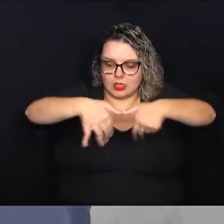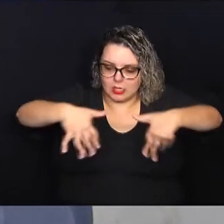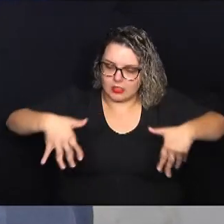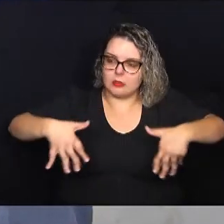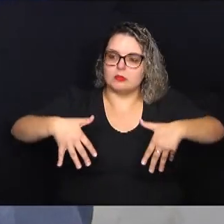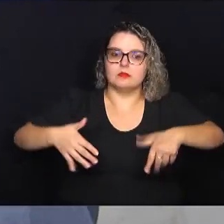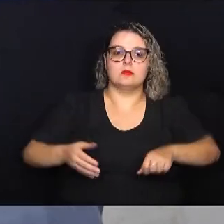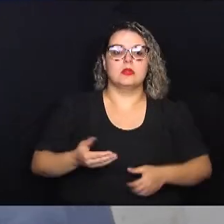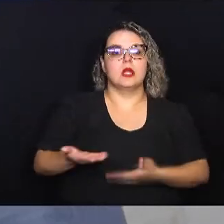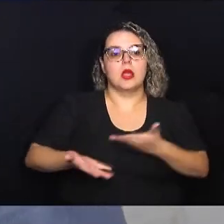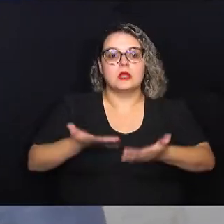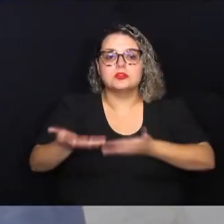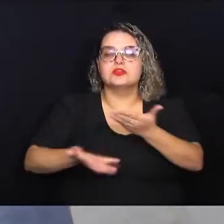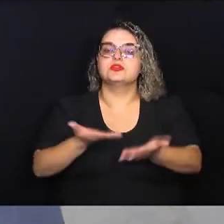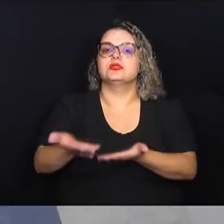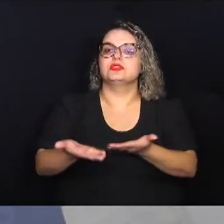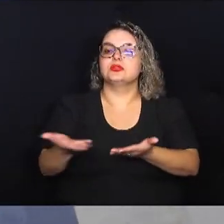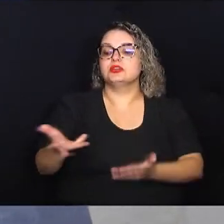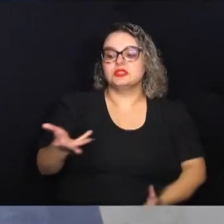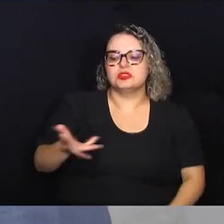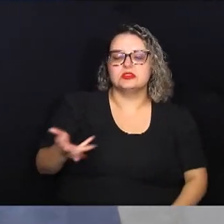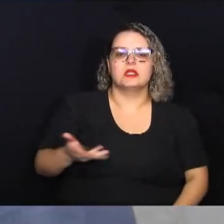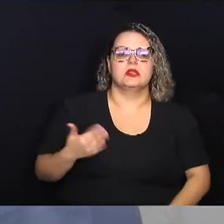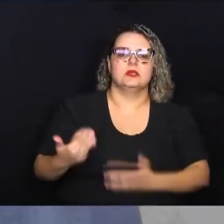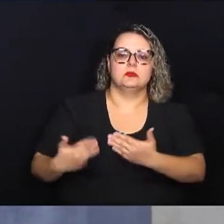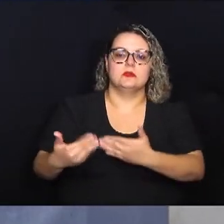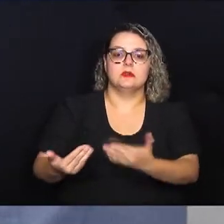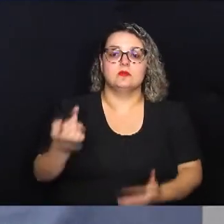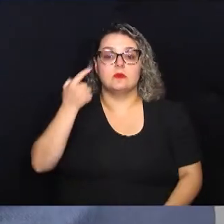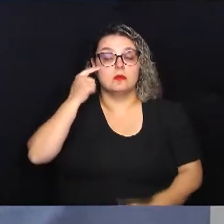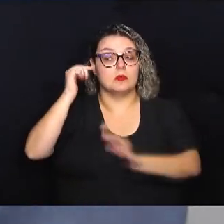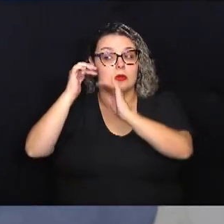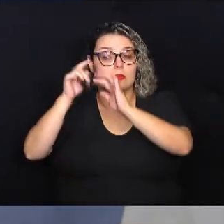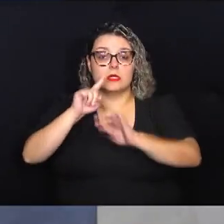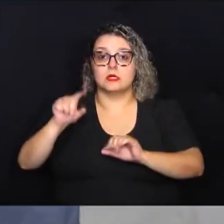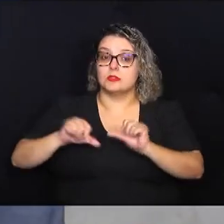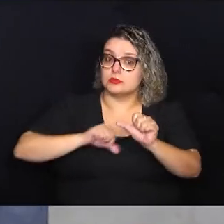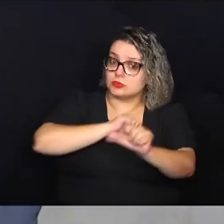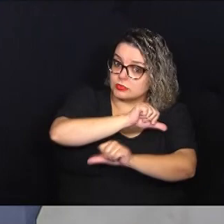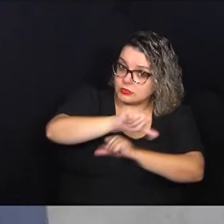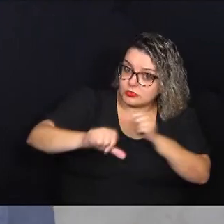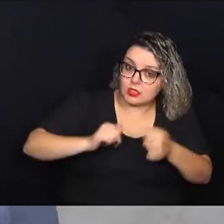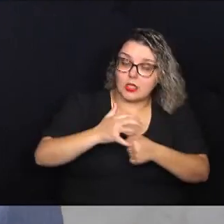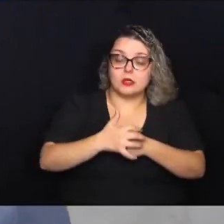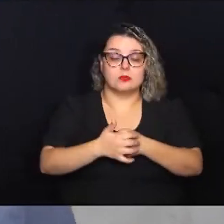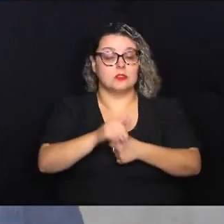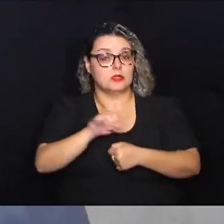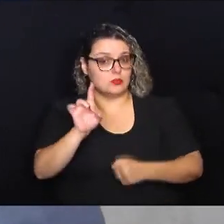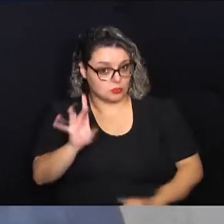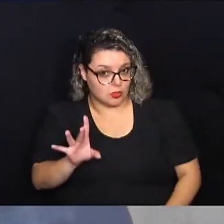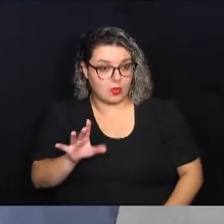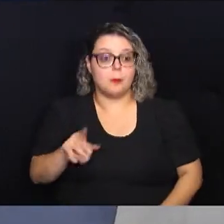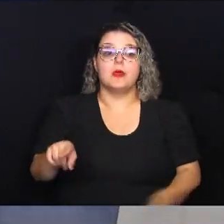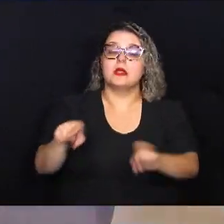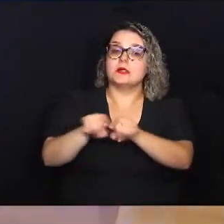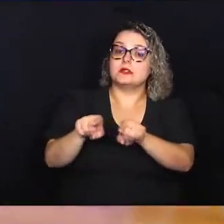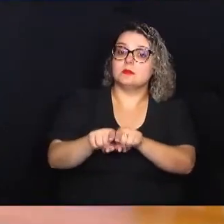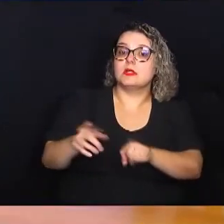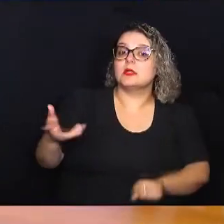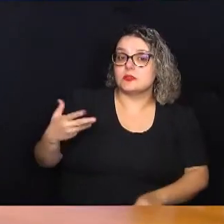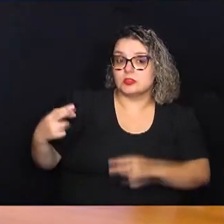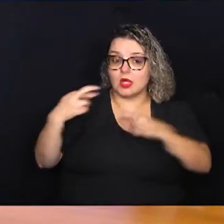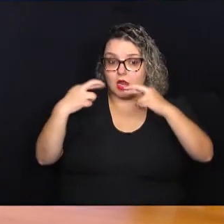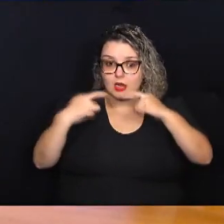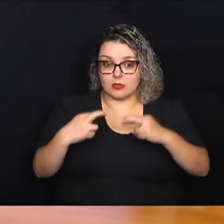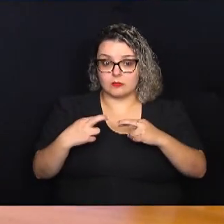agilizar esse processo. Então, esse processo foi pensado não só de transformá-lo em digital, mas também de agilizar a análise.